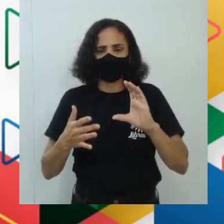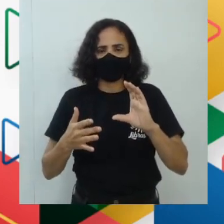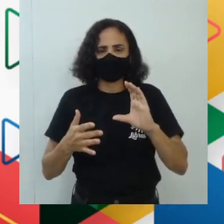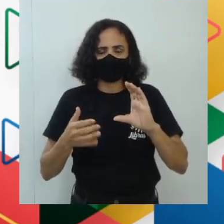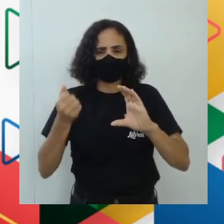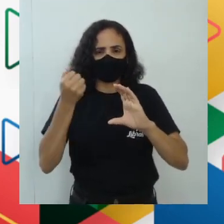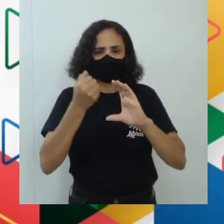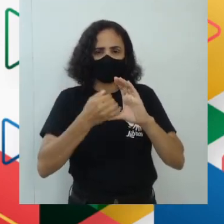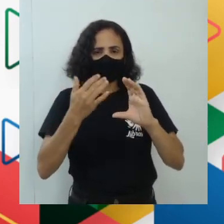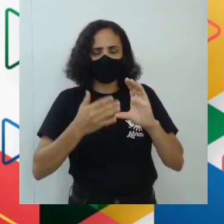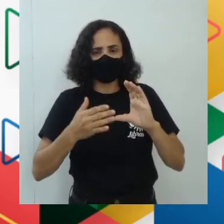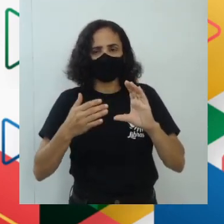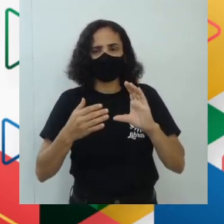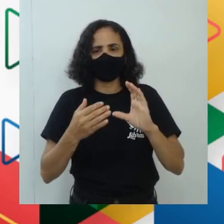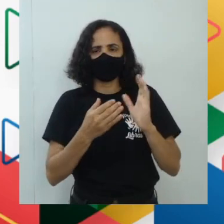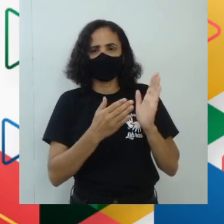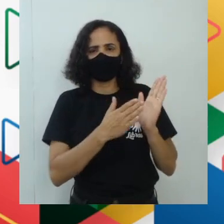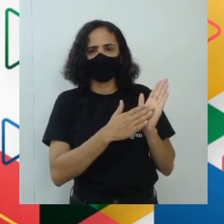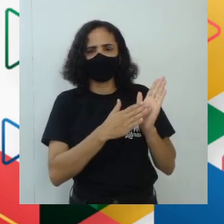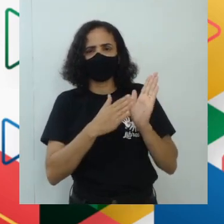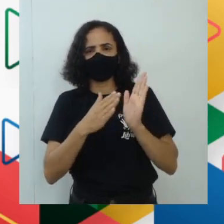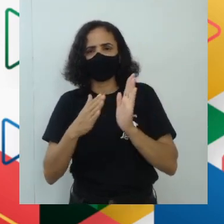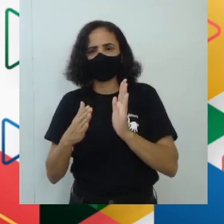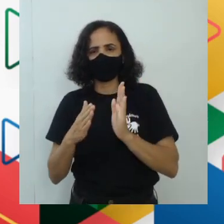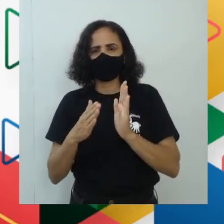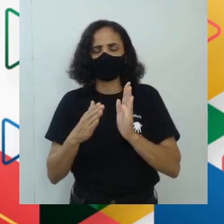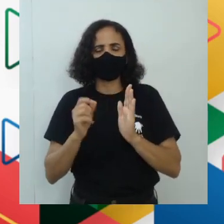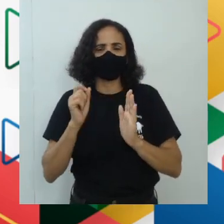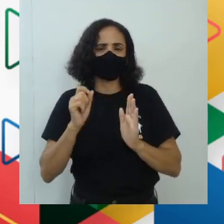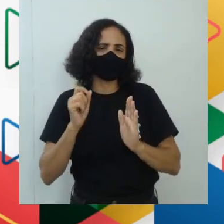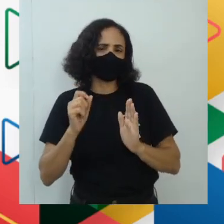a questão da hipótese a questão de que